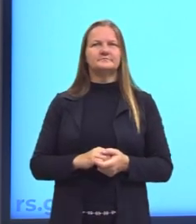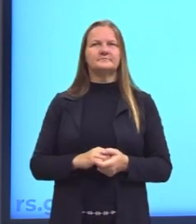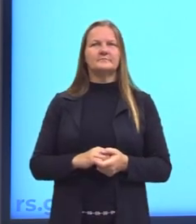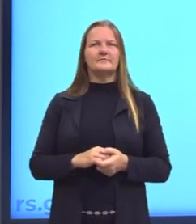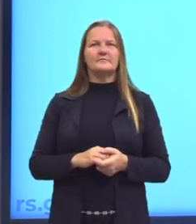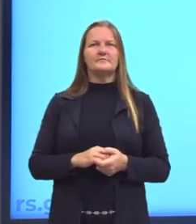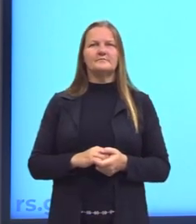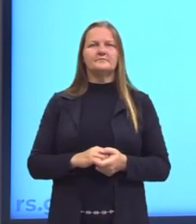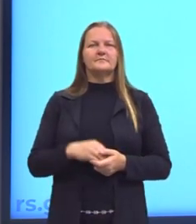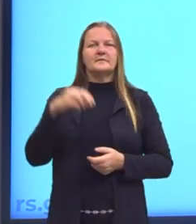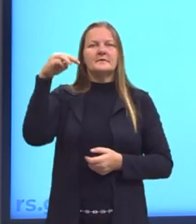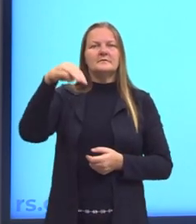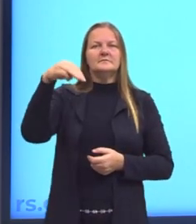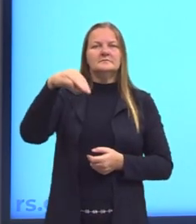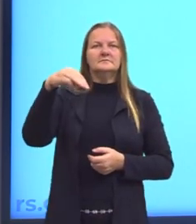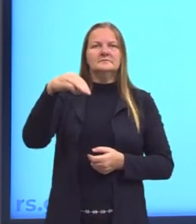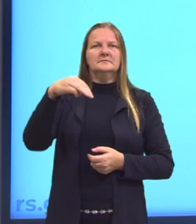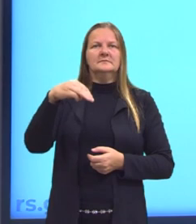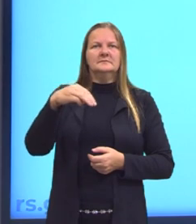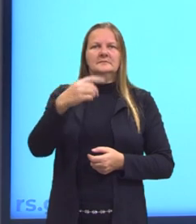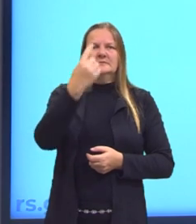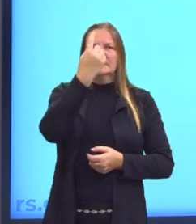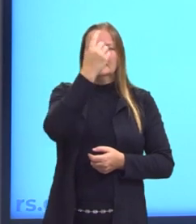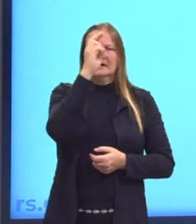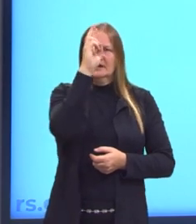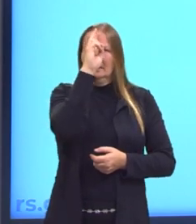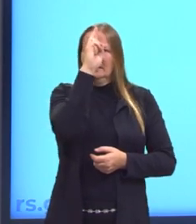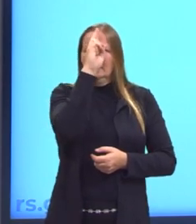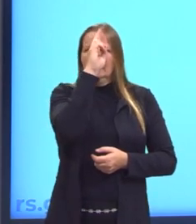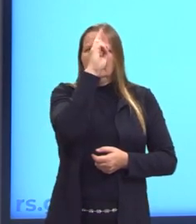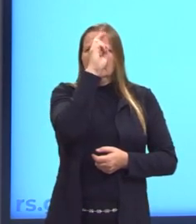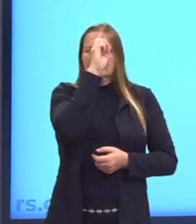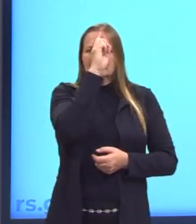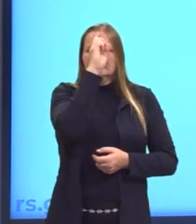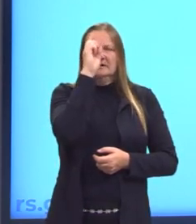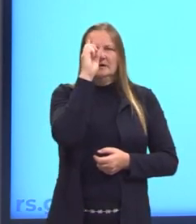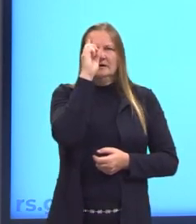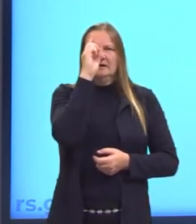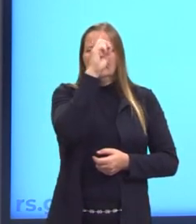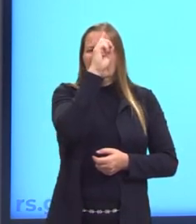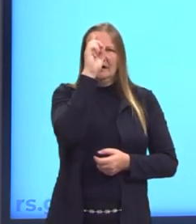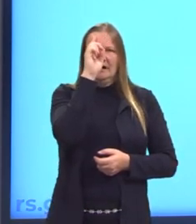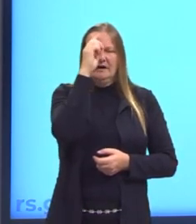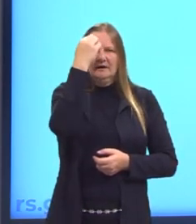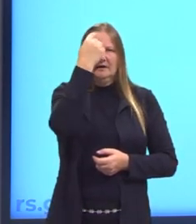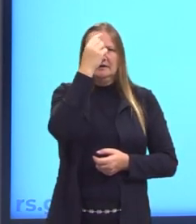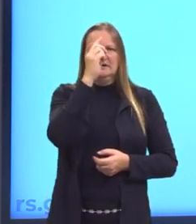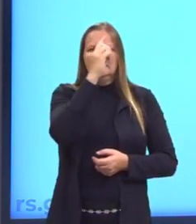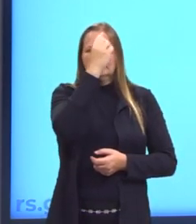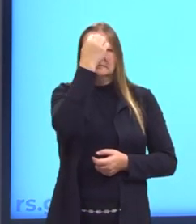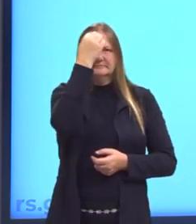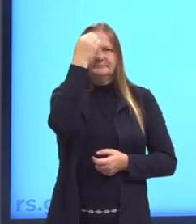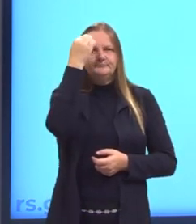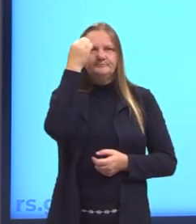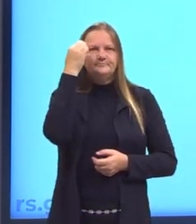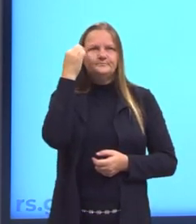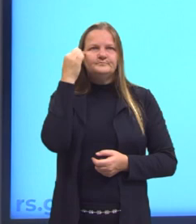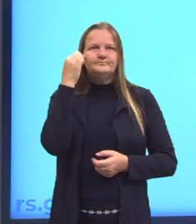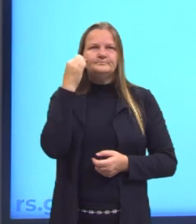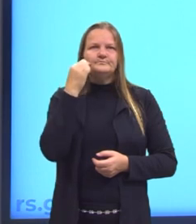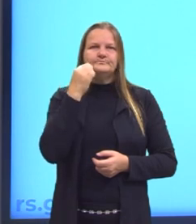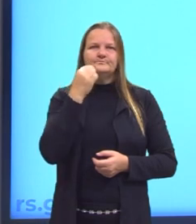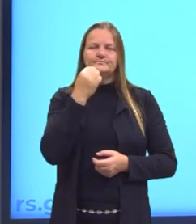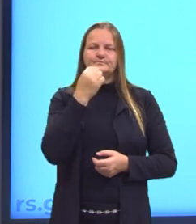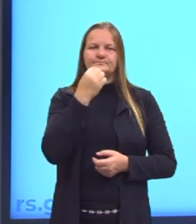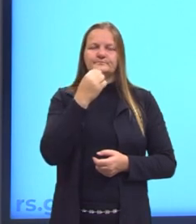pensando em minutos. Então a gente sabe que entre o 1 e o 2 nós temos as divisões dos minutos, entre o 2